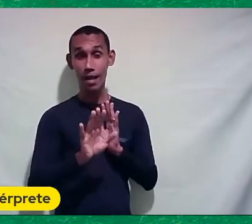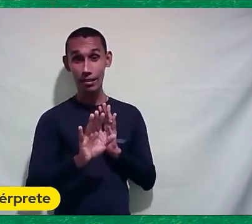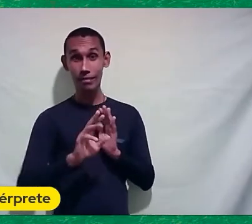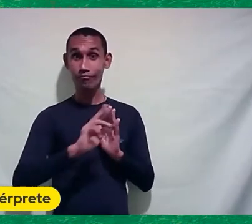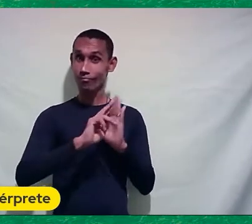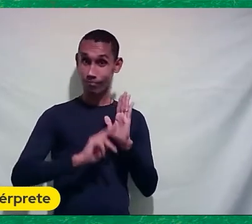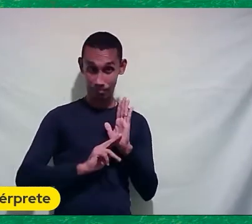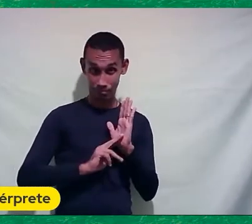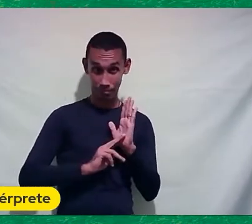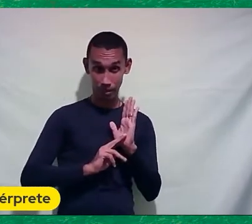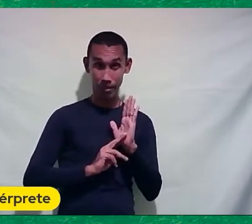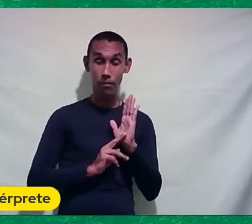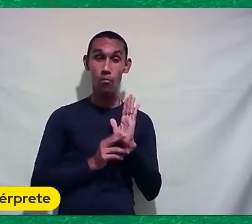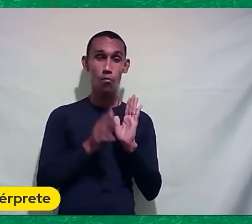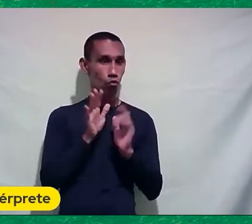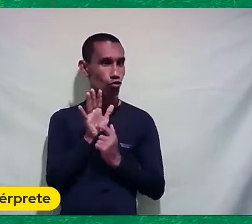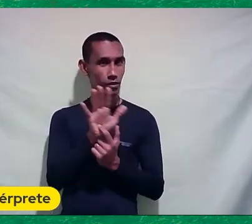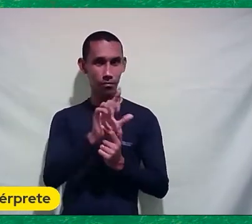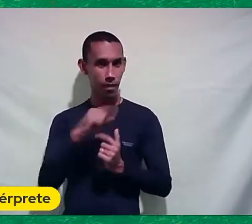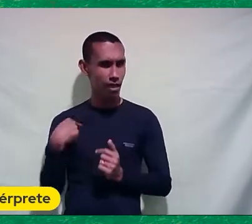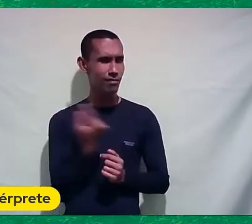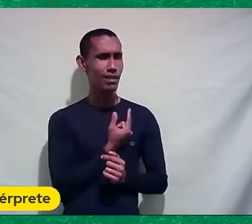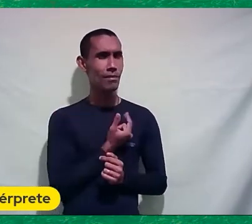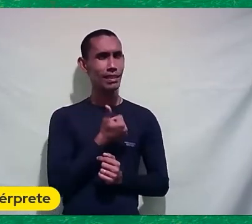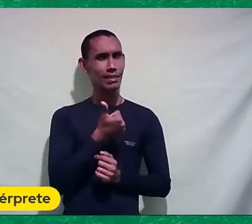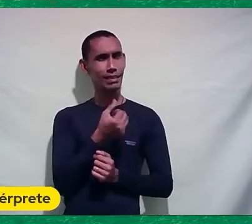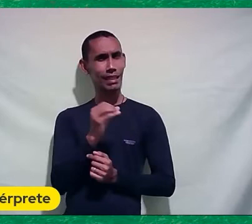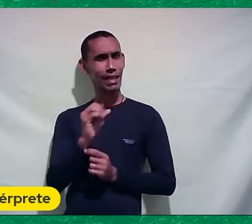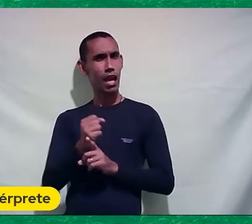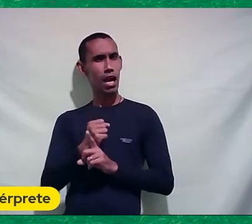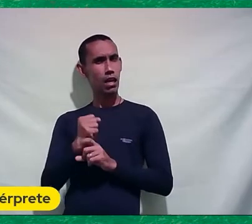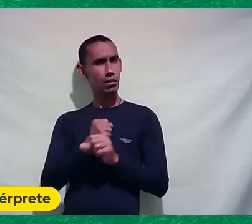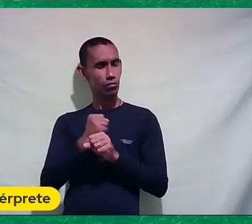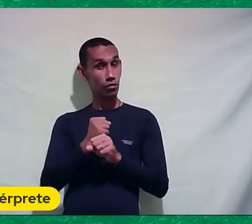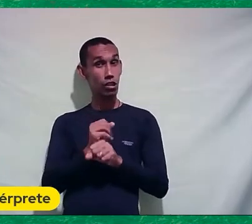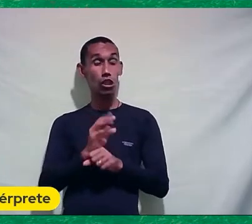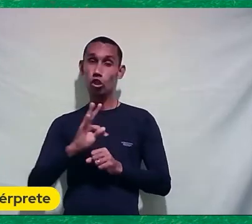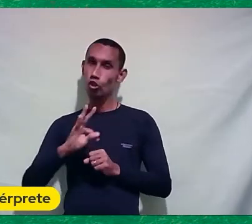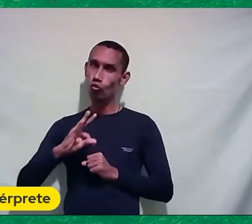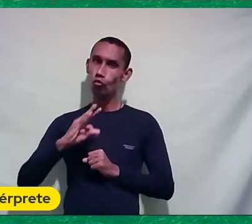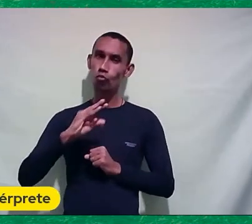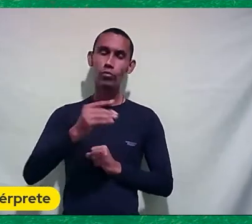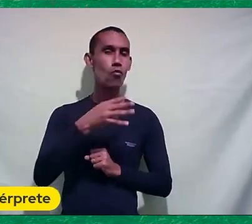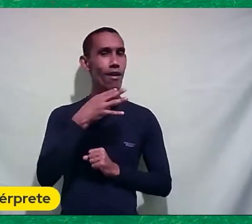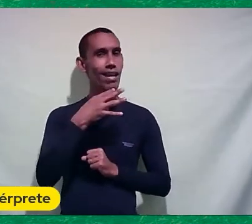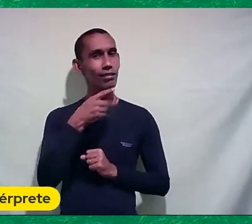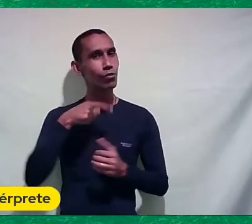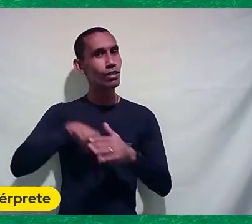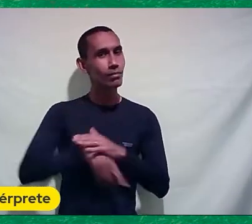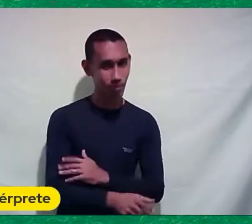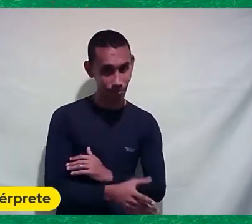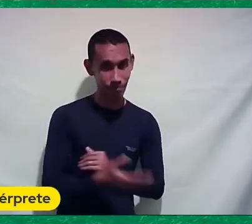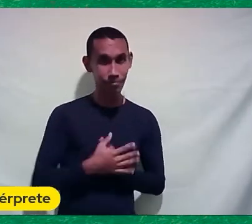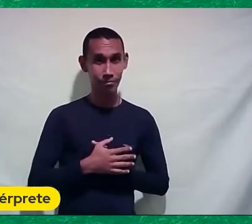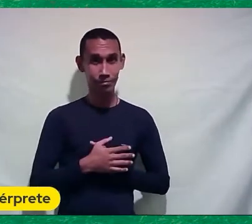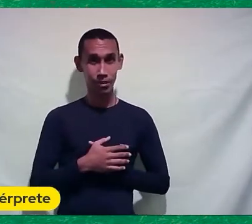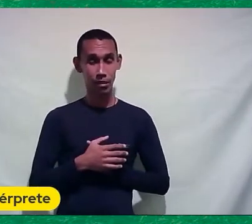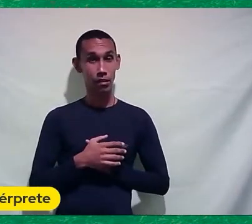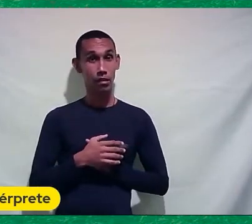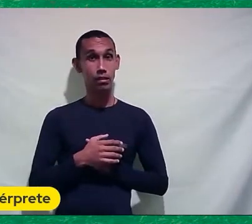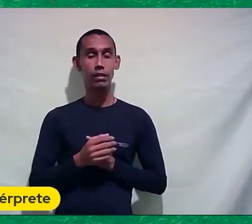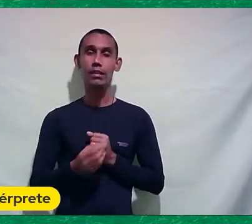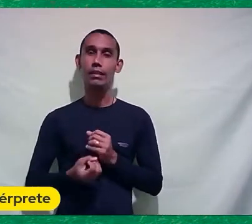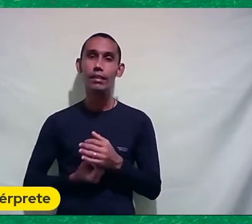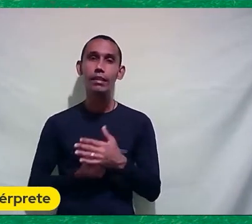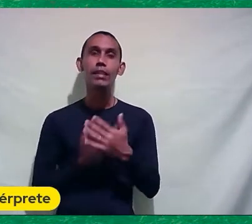regras Estão aí Há mais de Cem anos E todos As conhecem Elas dão origem